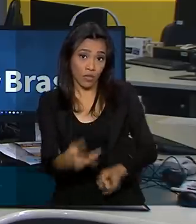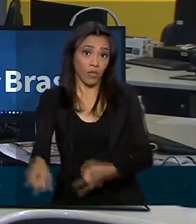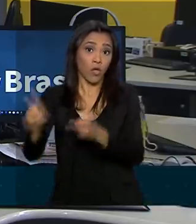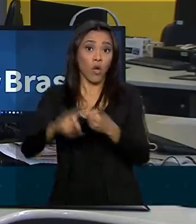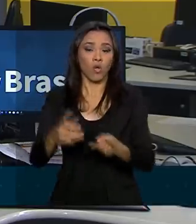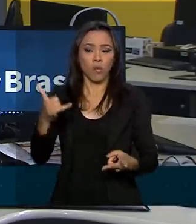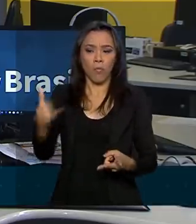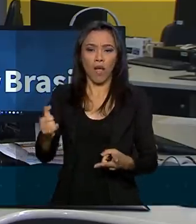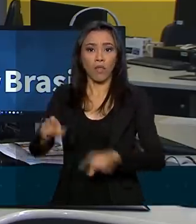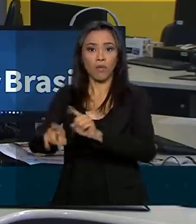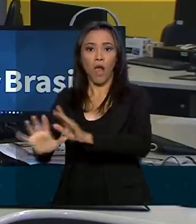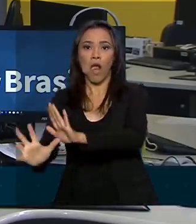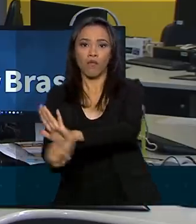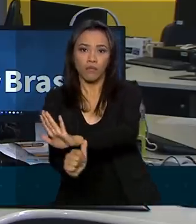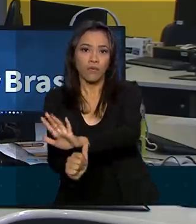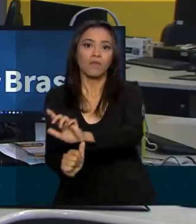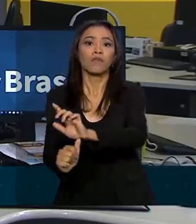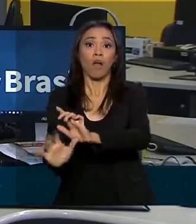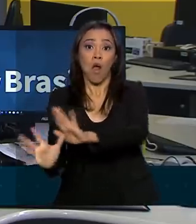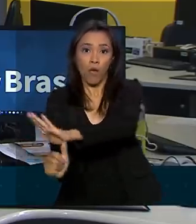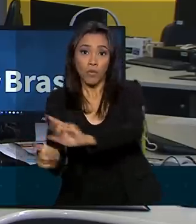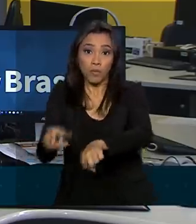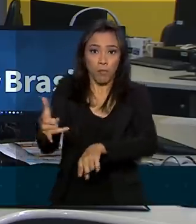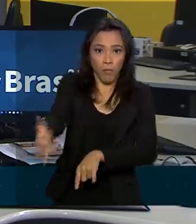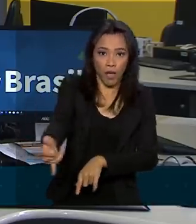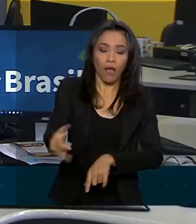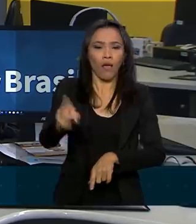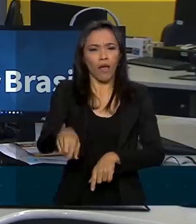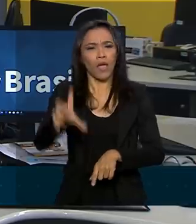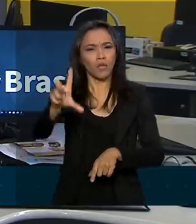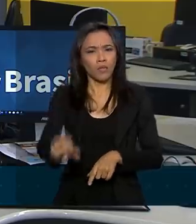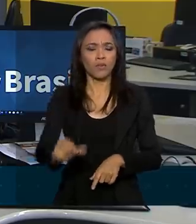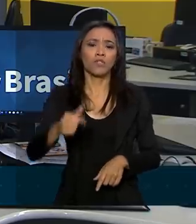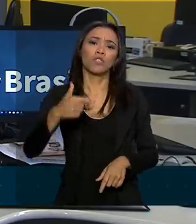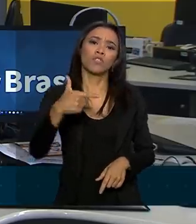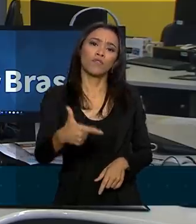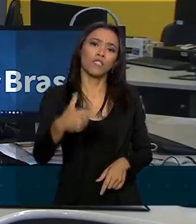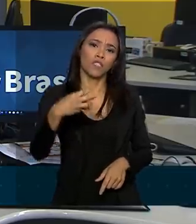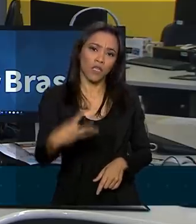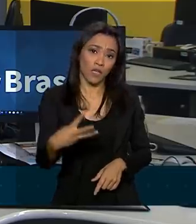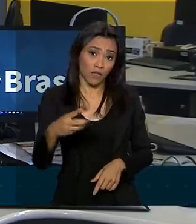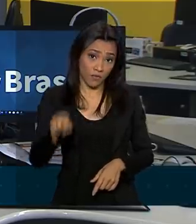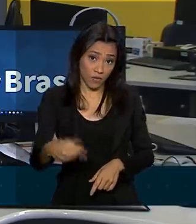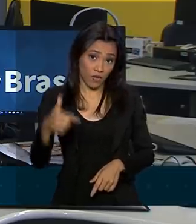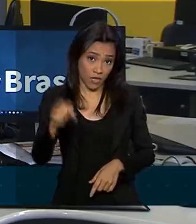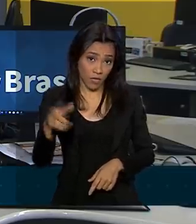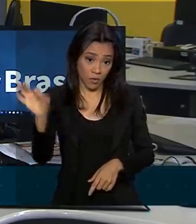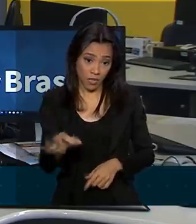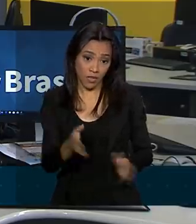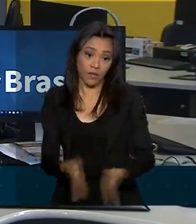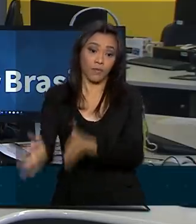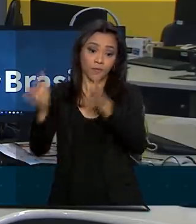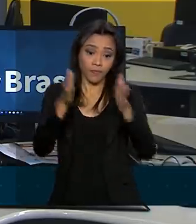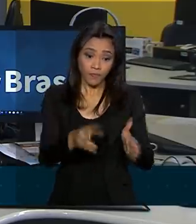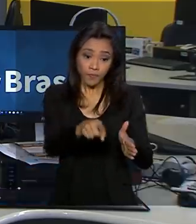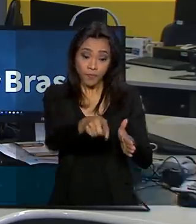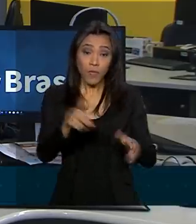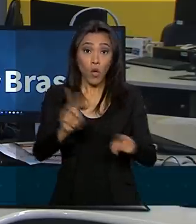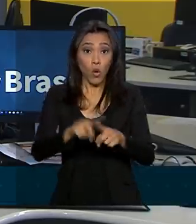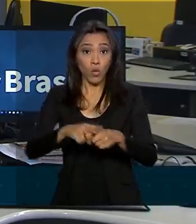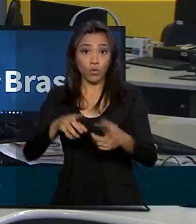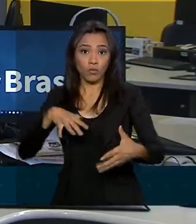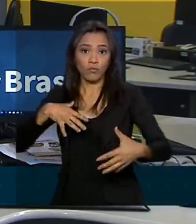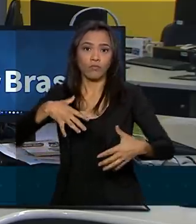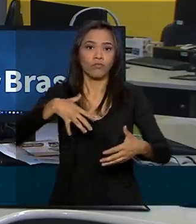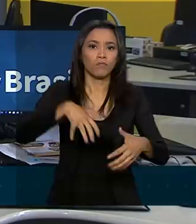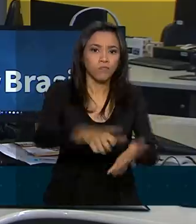que são roubo seguido de morte, apresentaram redução de 23,7%. A queda nos crimes de estupro foi